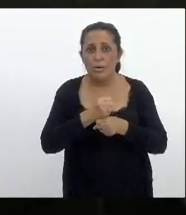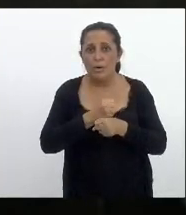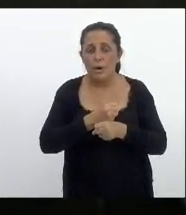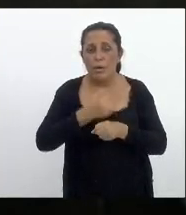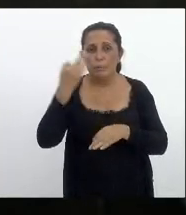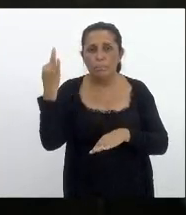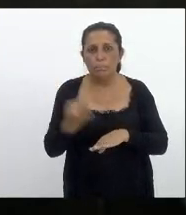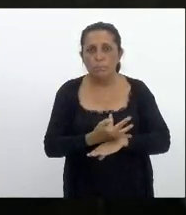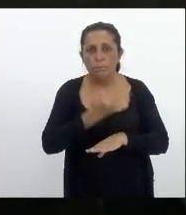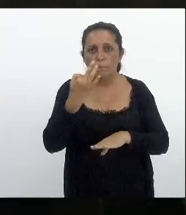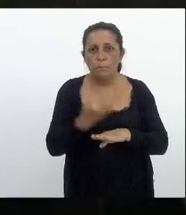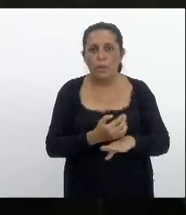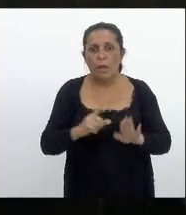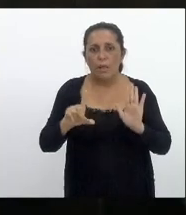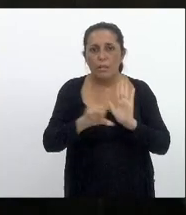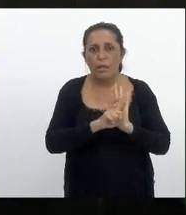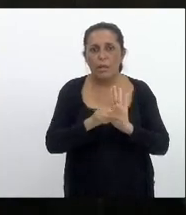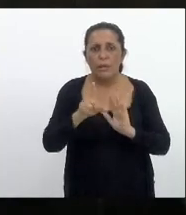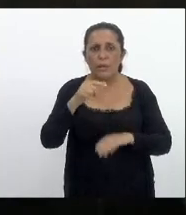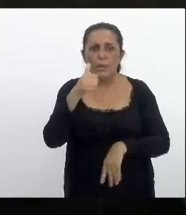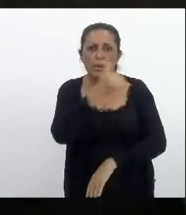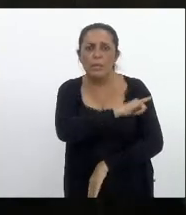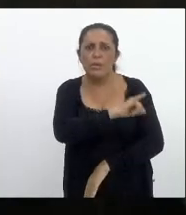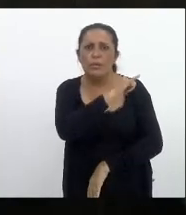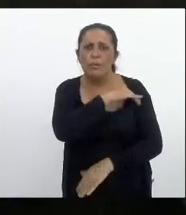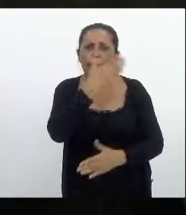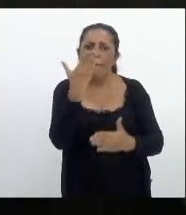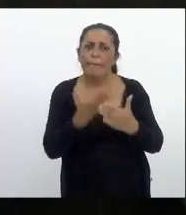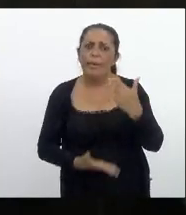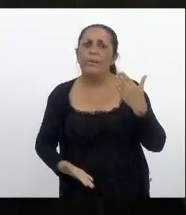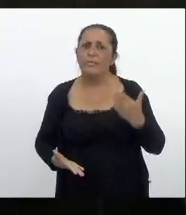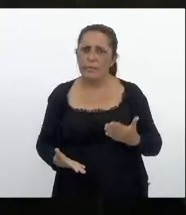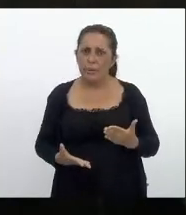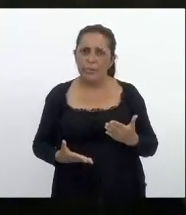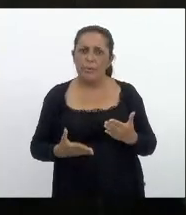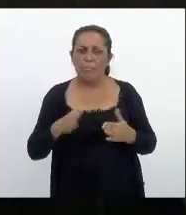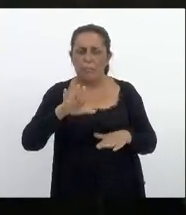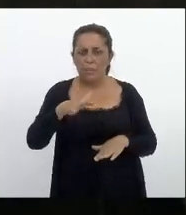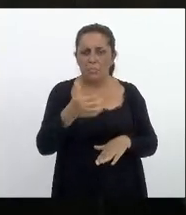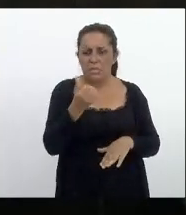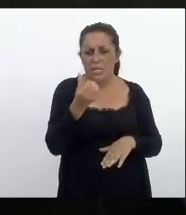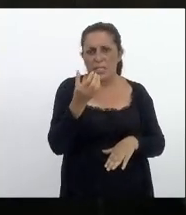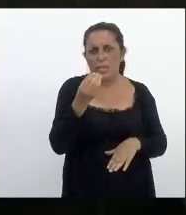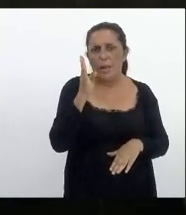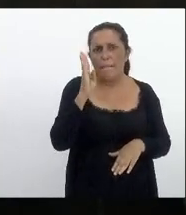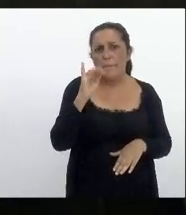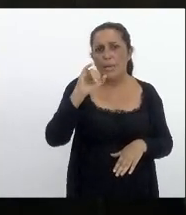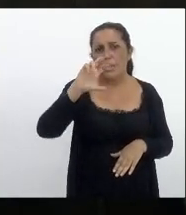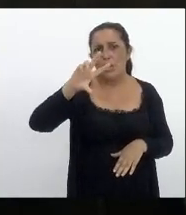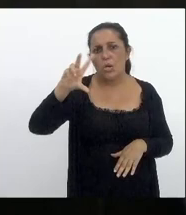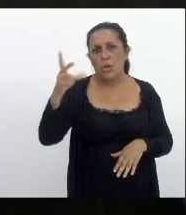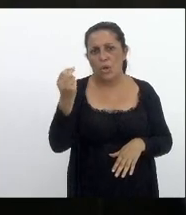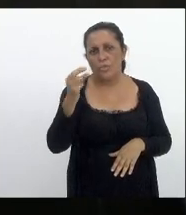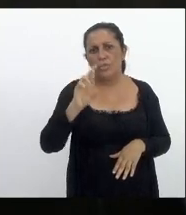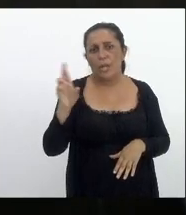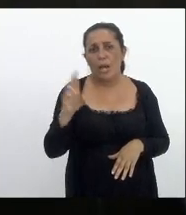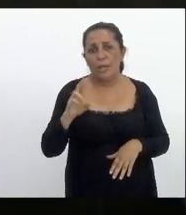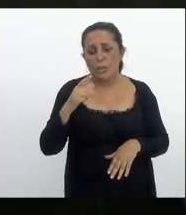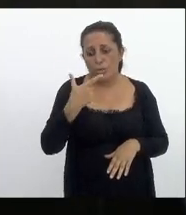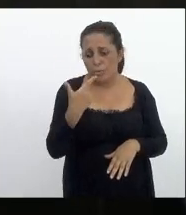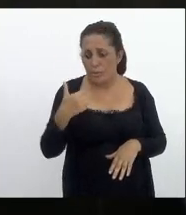dessa lei o Estado do Rio de Janeiro perdeu algo em torno de 60 bilhões de reais em